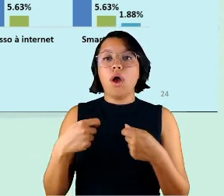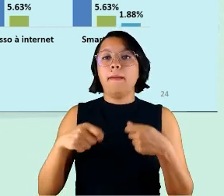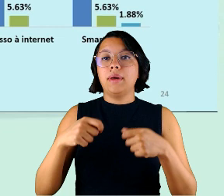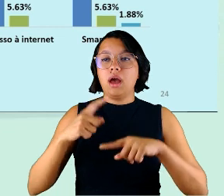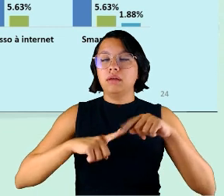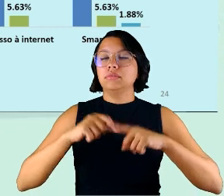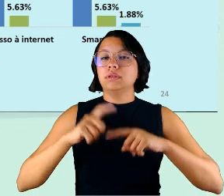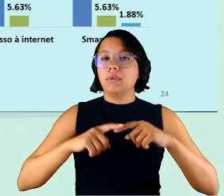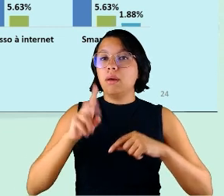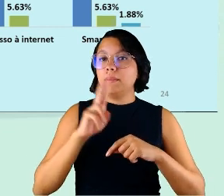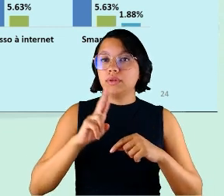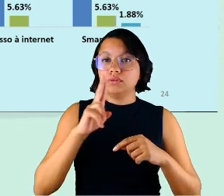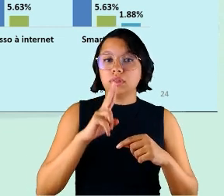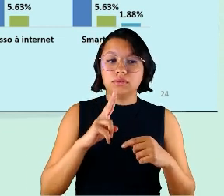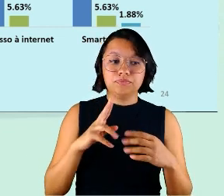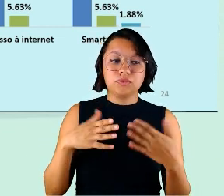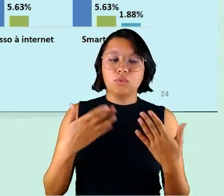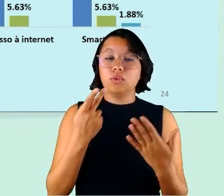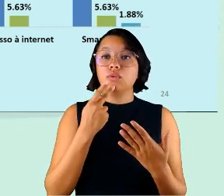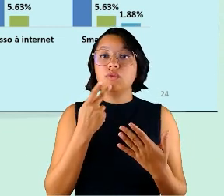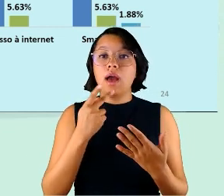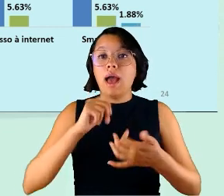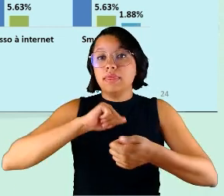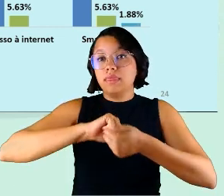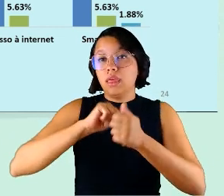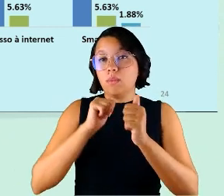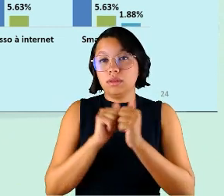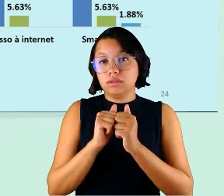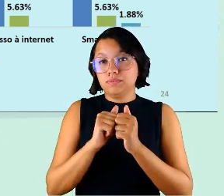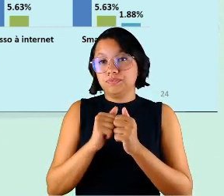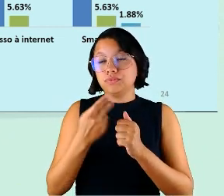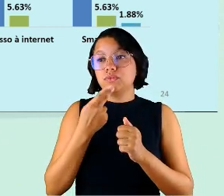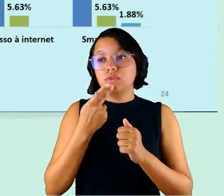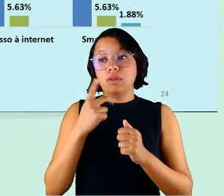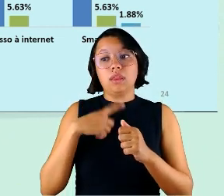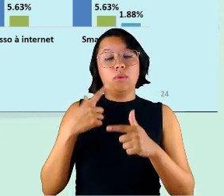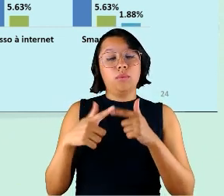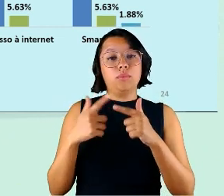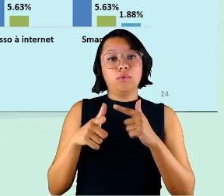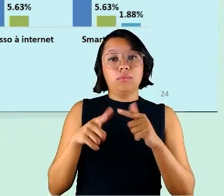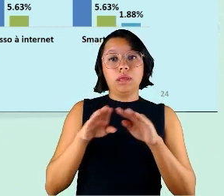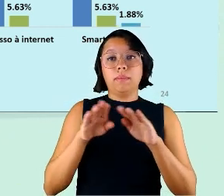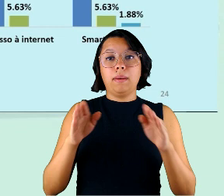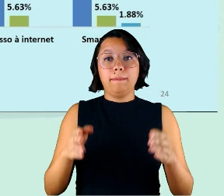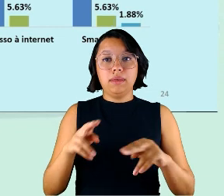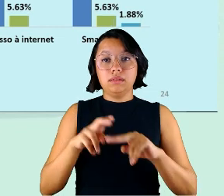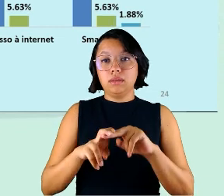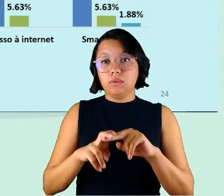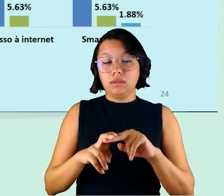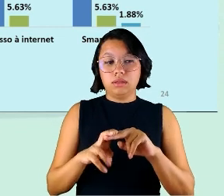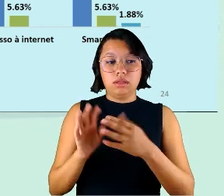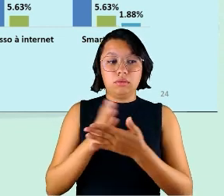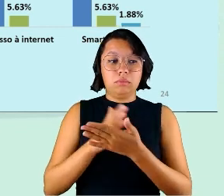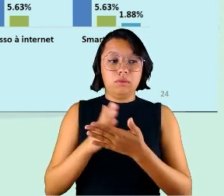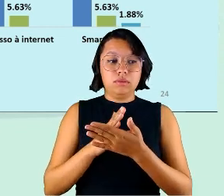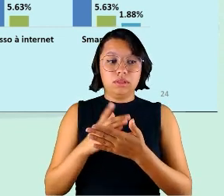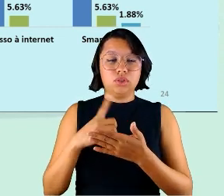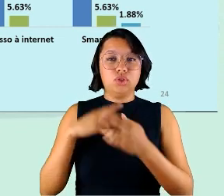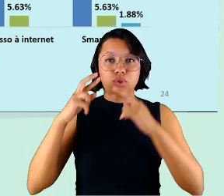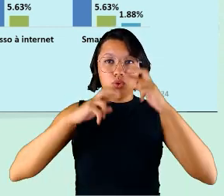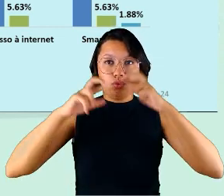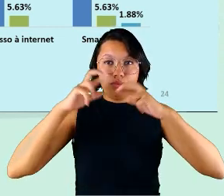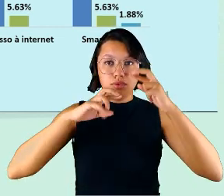utilizados quando a gente fala em adequação aí a gente tem um problema com mesas e cadeiras algo que a gente